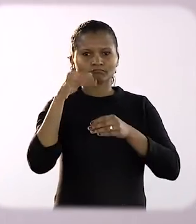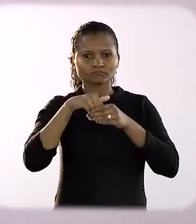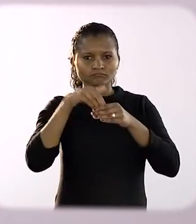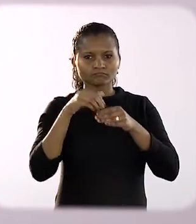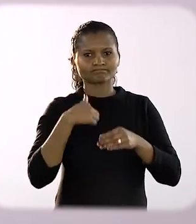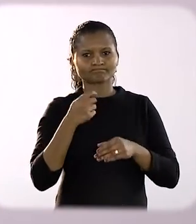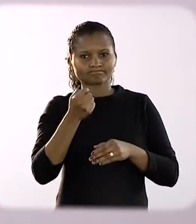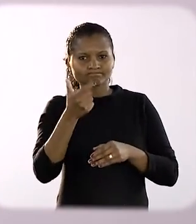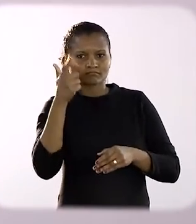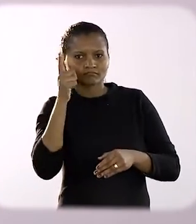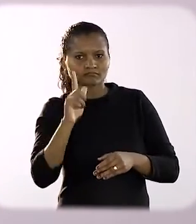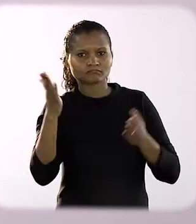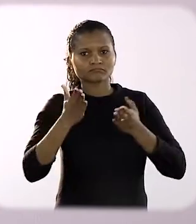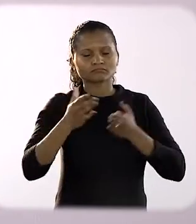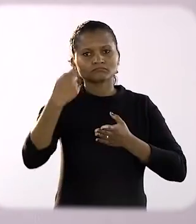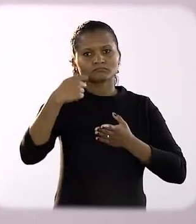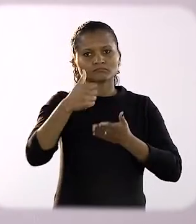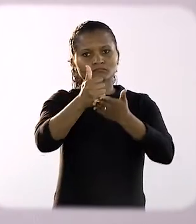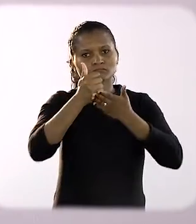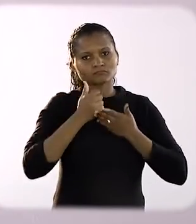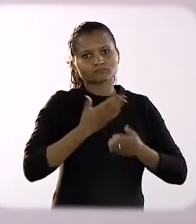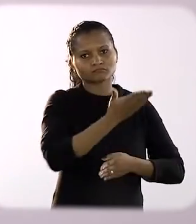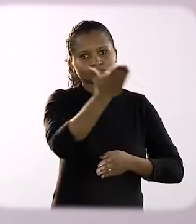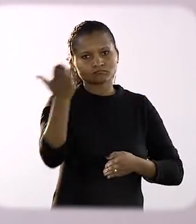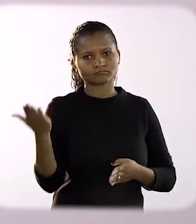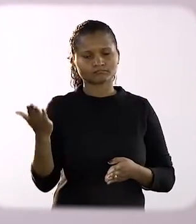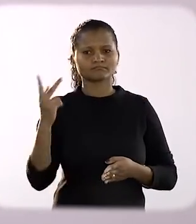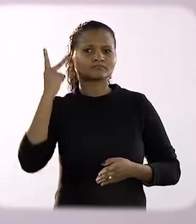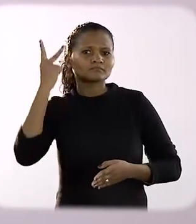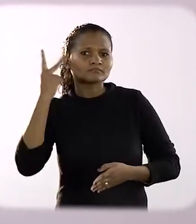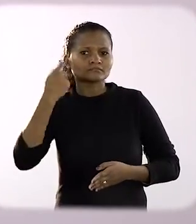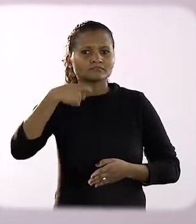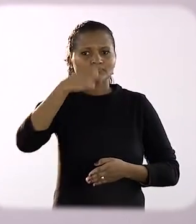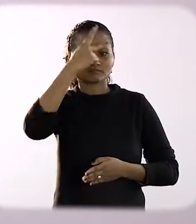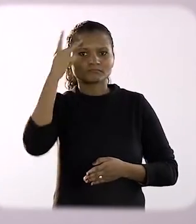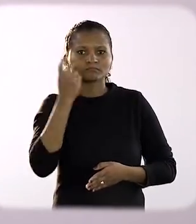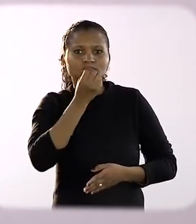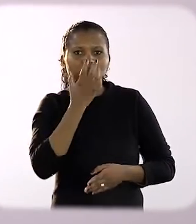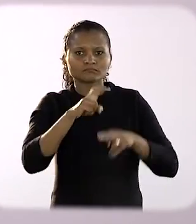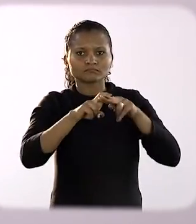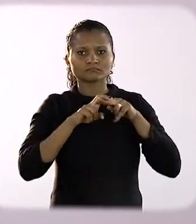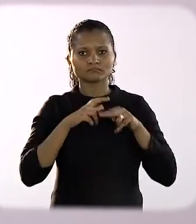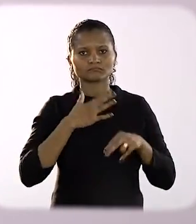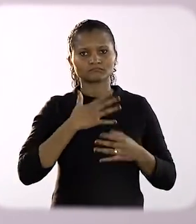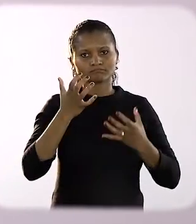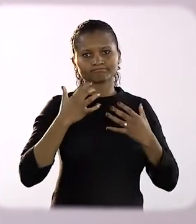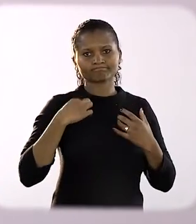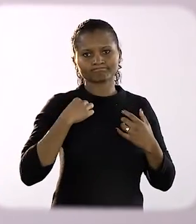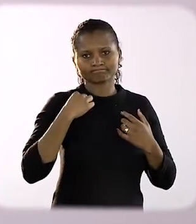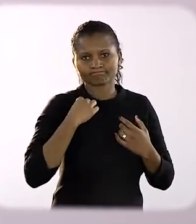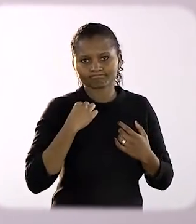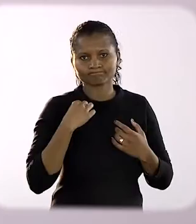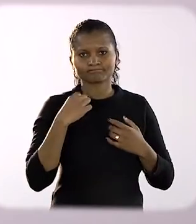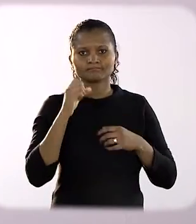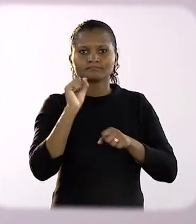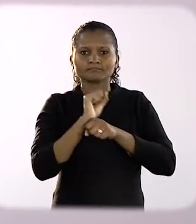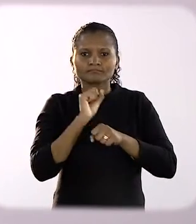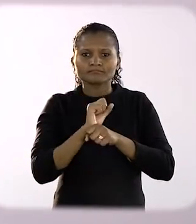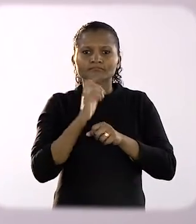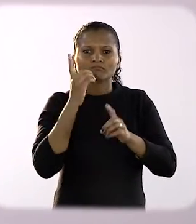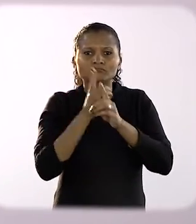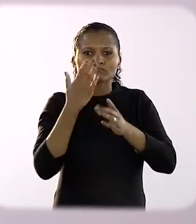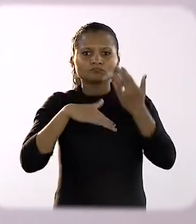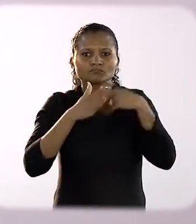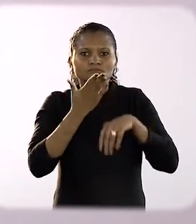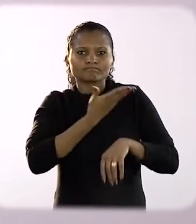e dessa vez quero contar com o apoio de todos vocês. A política precisa de pessoas do bem, por isso eu resolvi colocar meu nome à sua disposição.